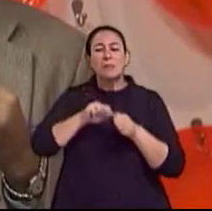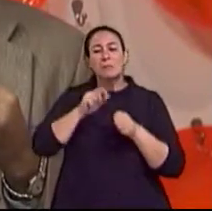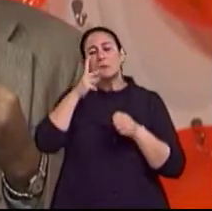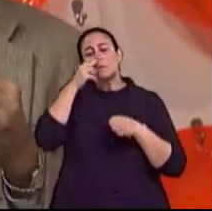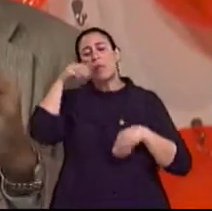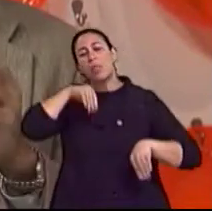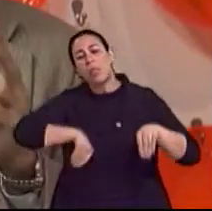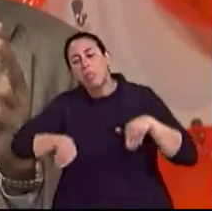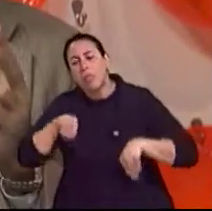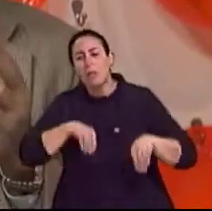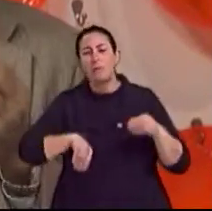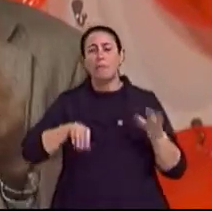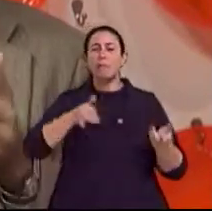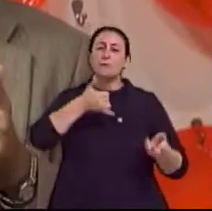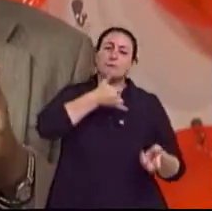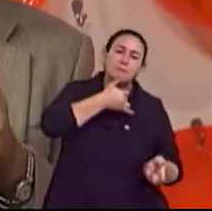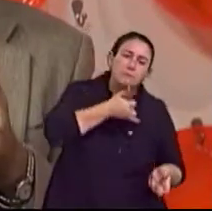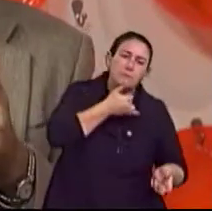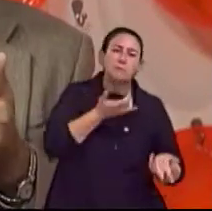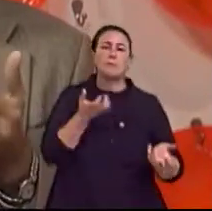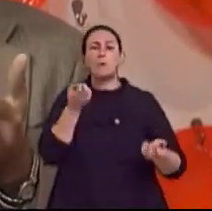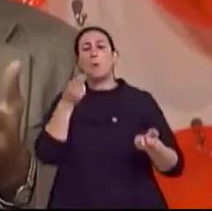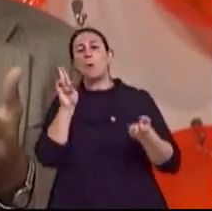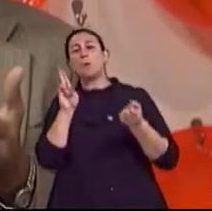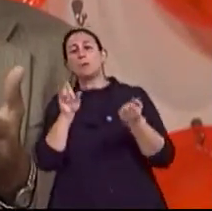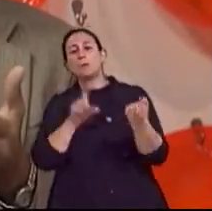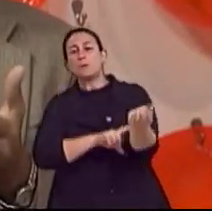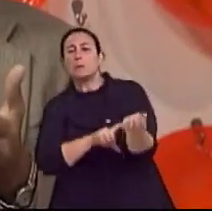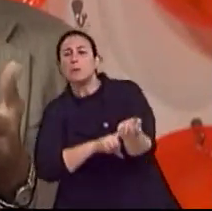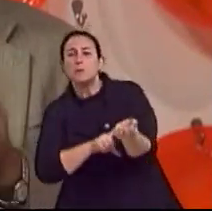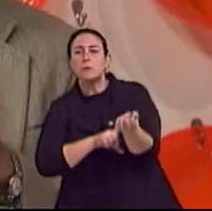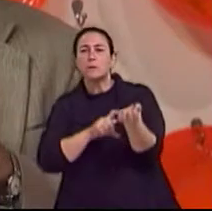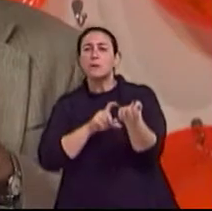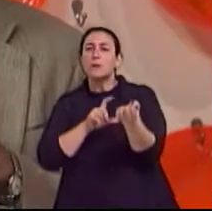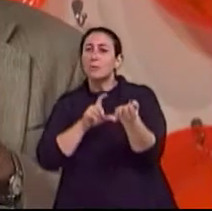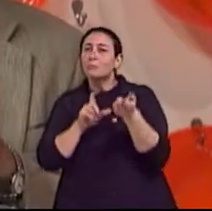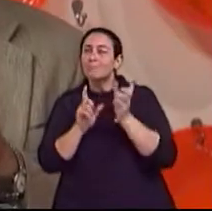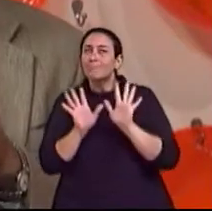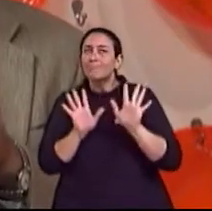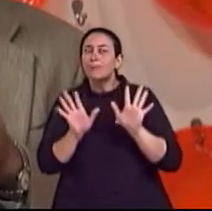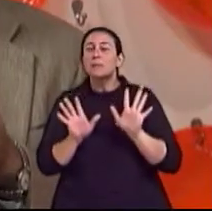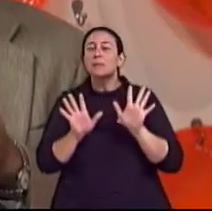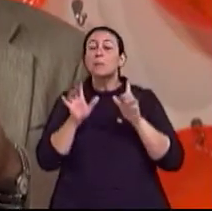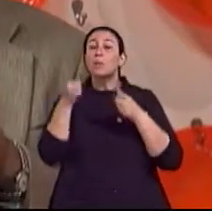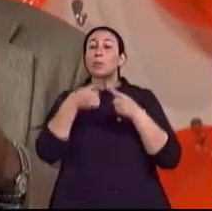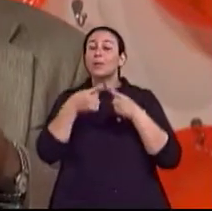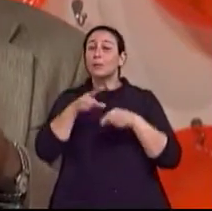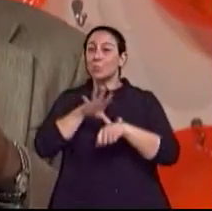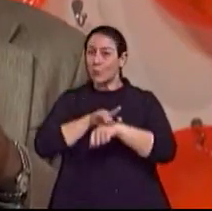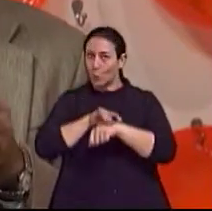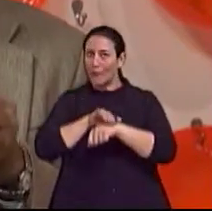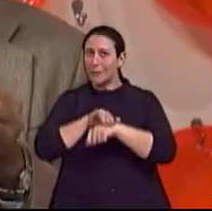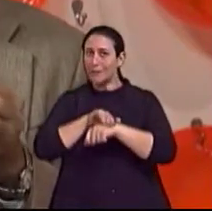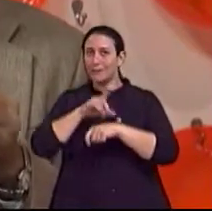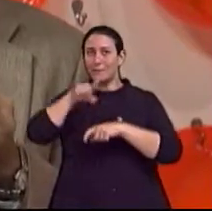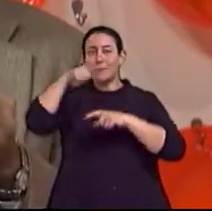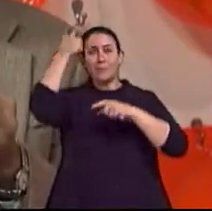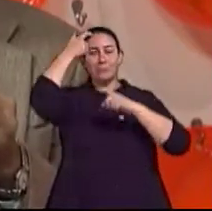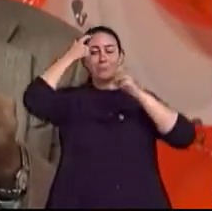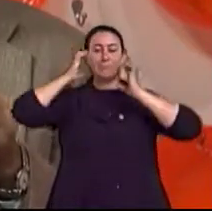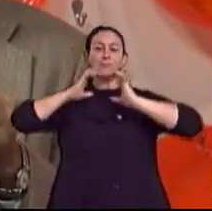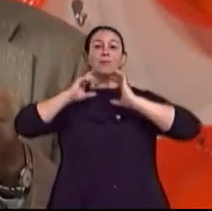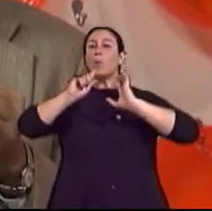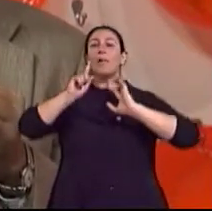entre aspas, irritadiço com o seu familiar. Porque a doença, ela ocorre no cérebro, não é a